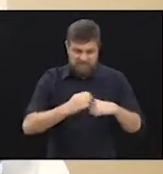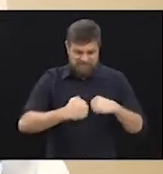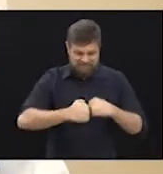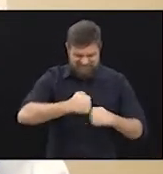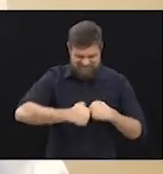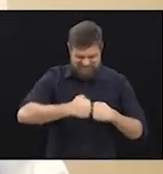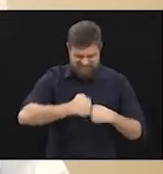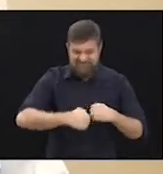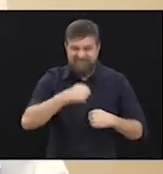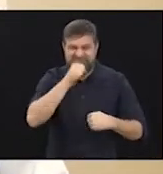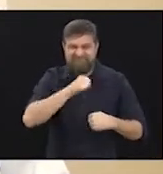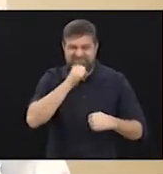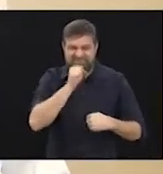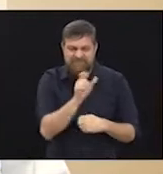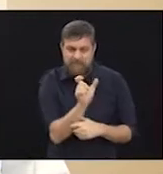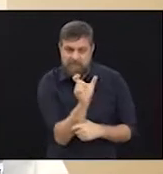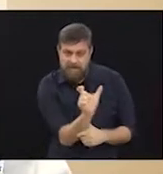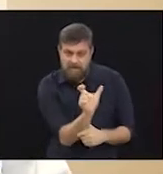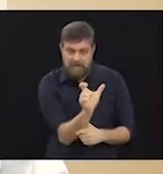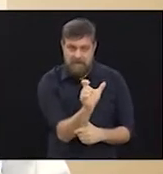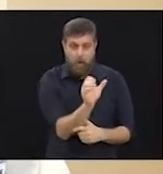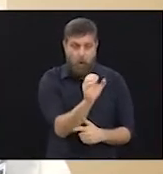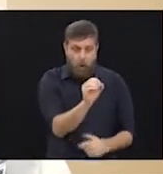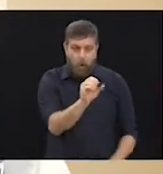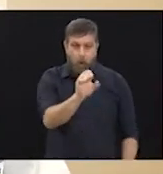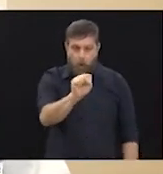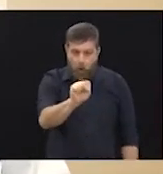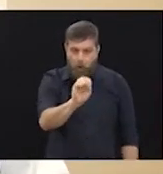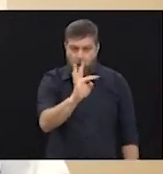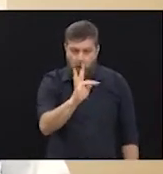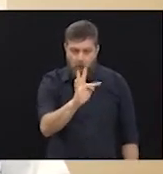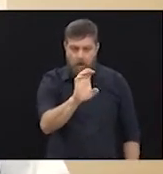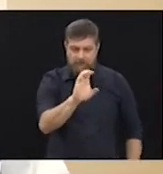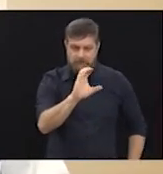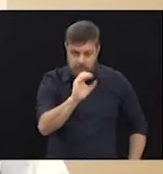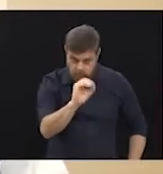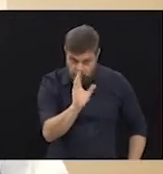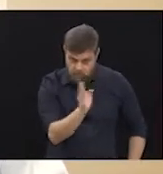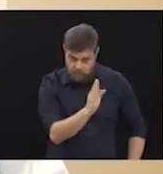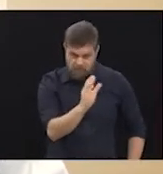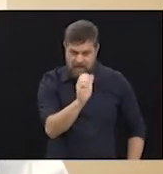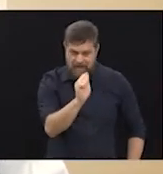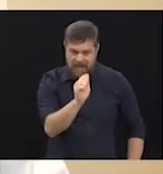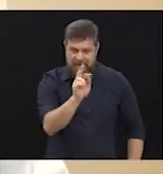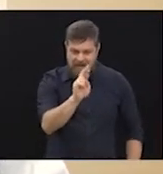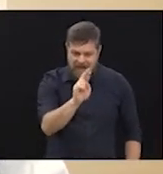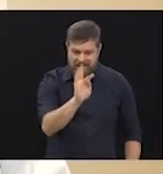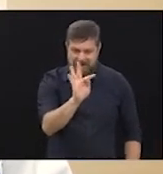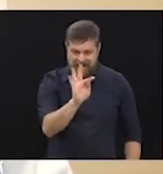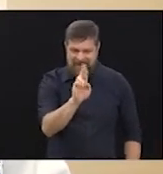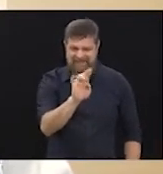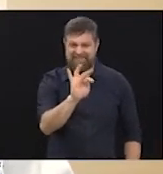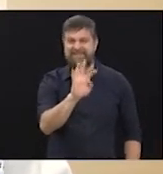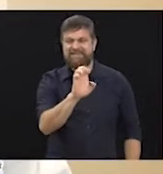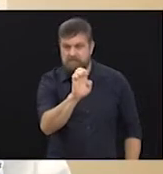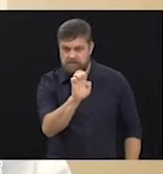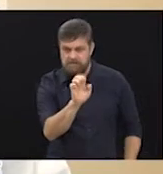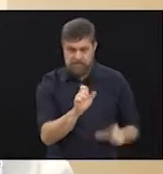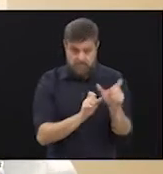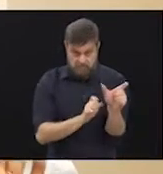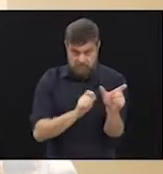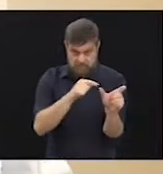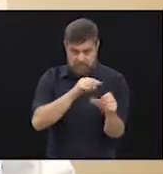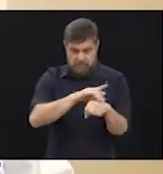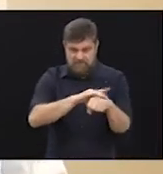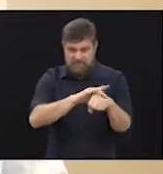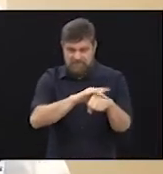gente nem chama mais de artrose. O nome correto da artrose hoje é osteoartrite. A osteoartrite